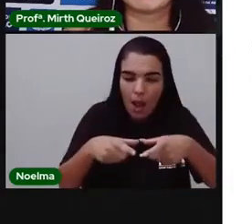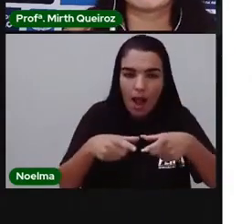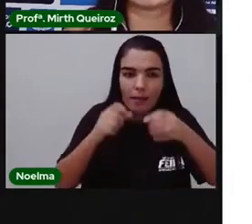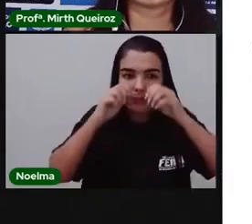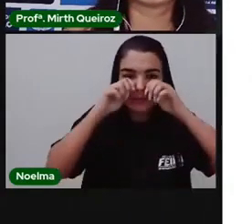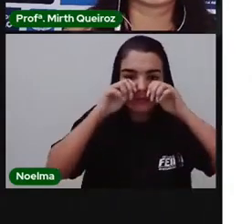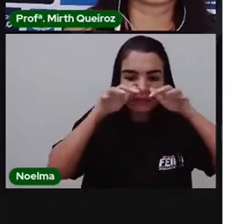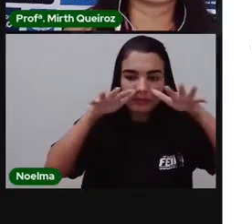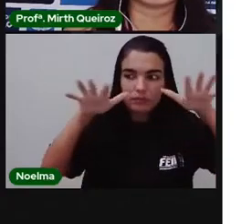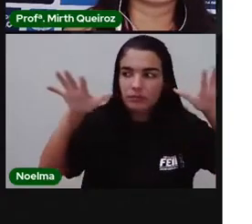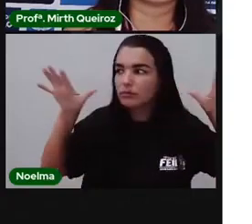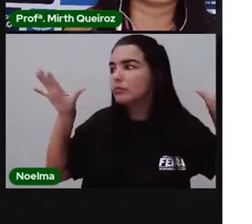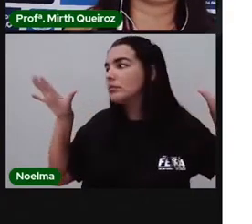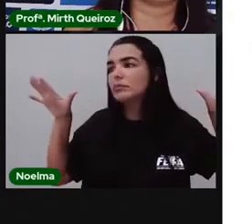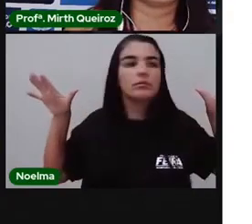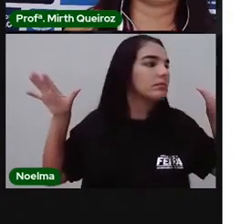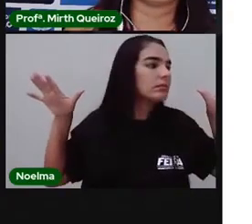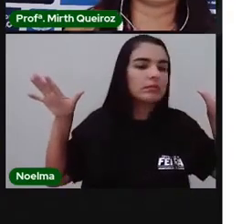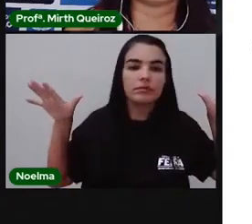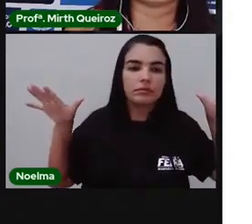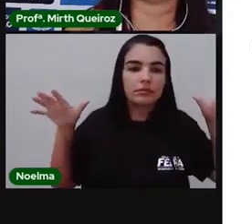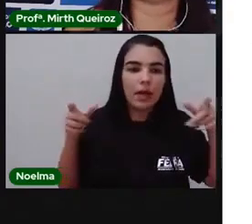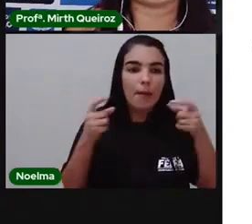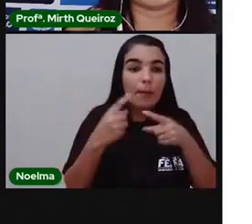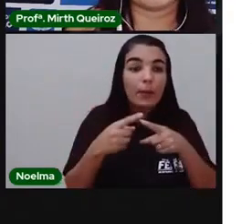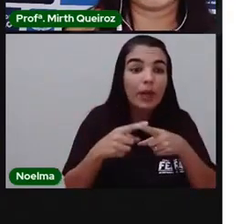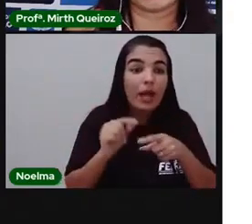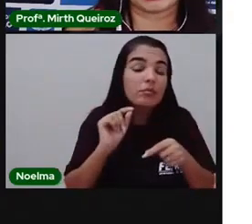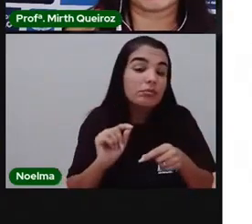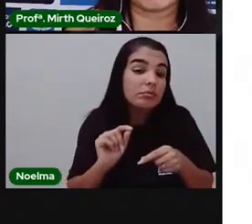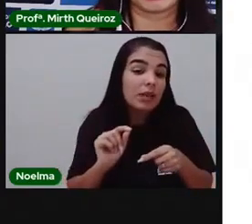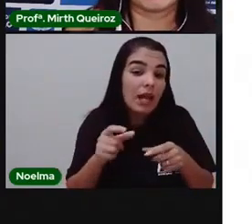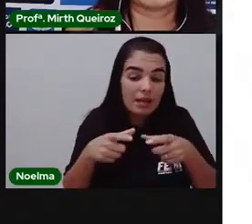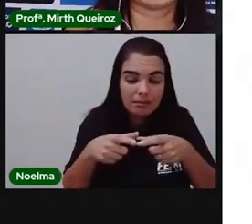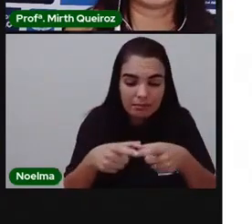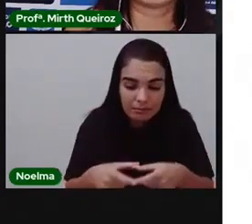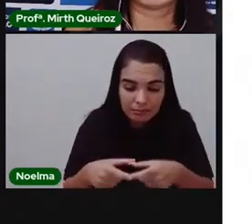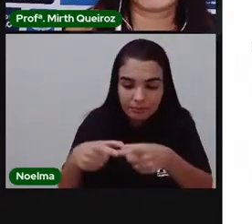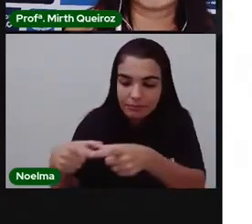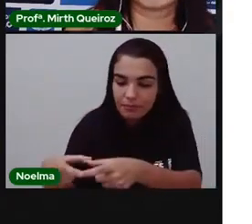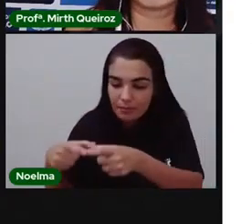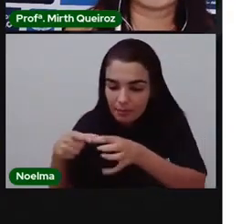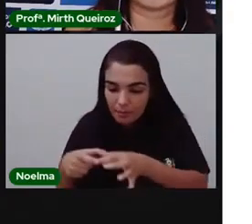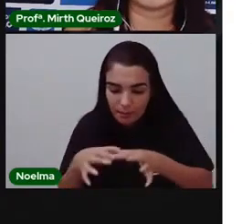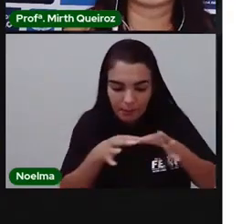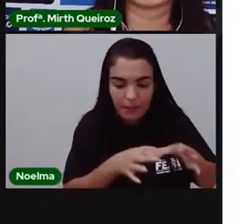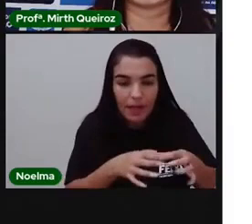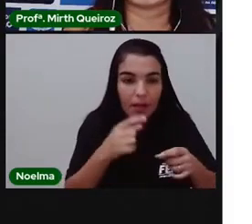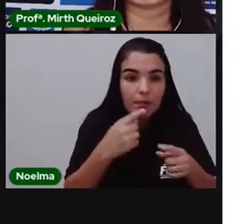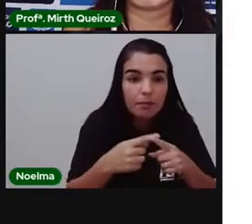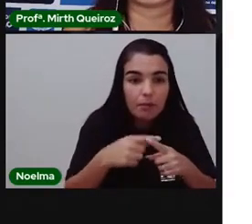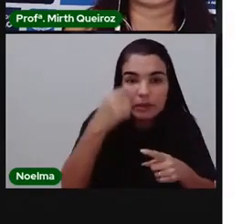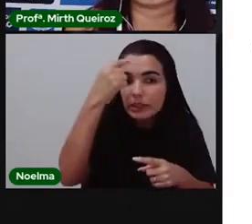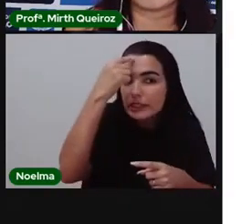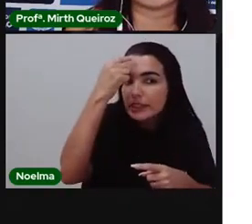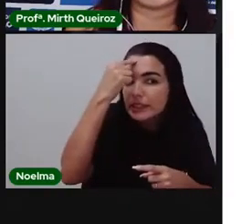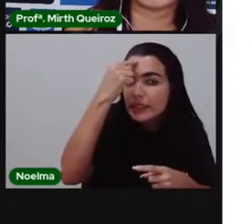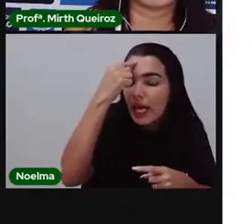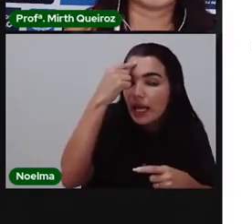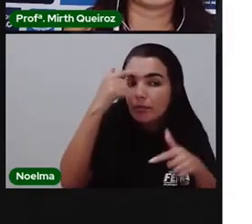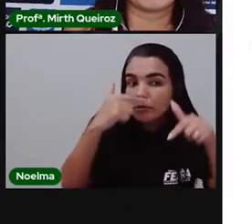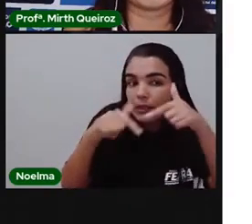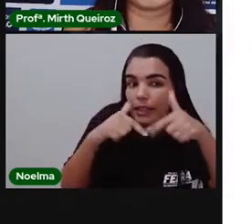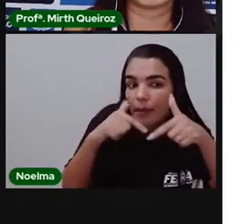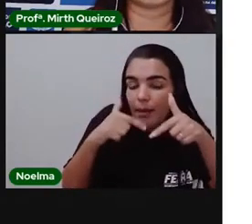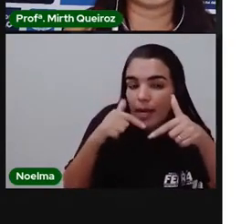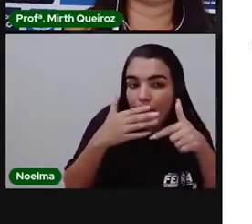tangrã exige que as peças sejam posicionadas e relacionadas. Levando o cérebro a trabalhar as regiões responsáveis